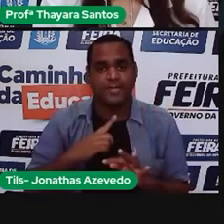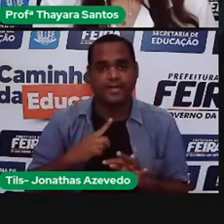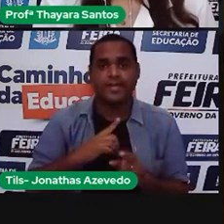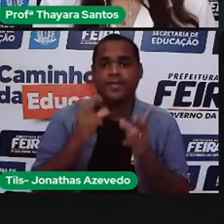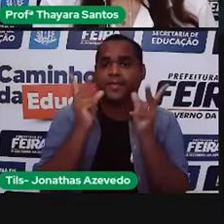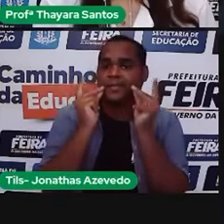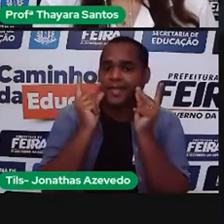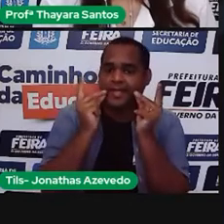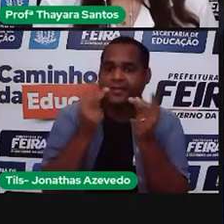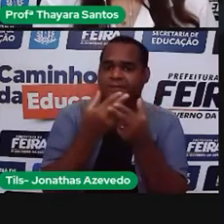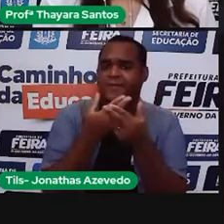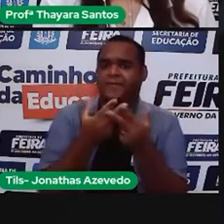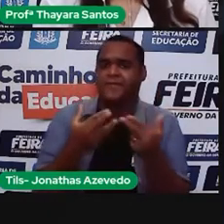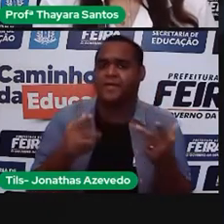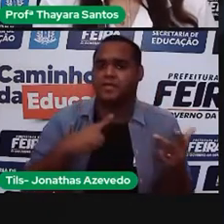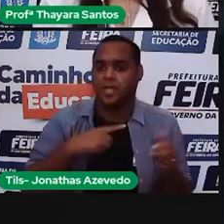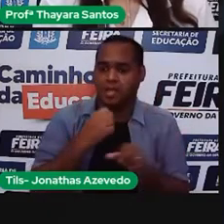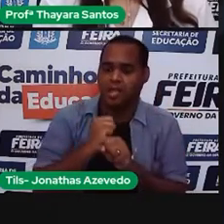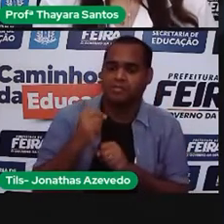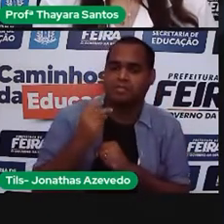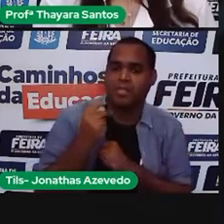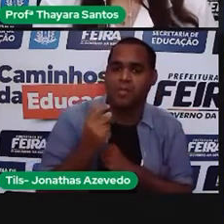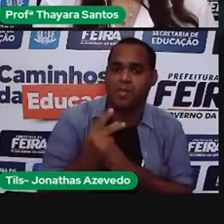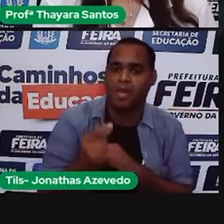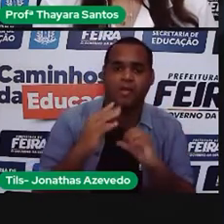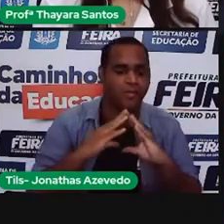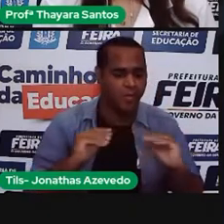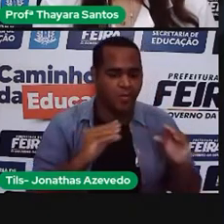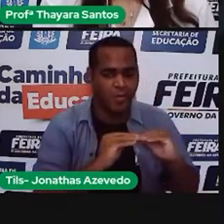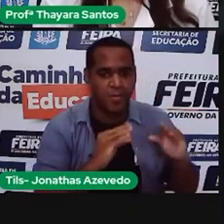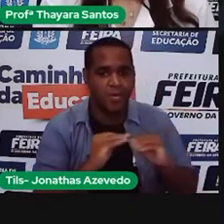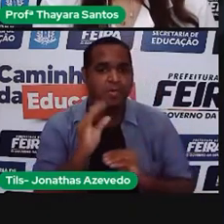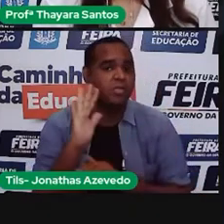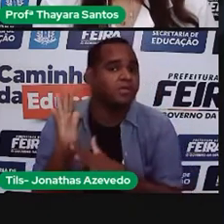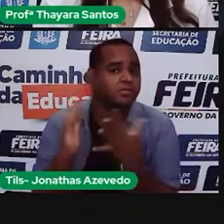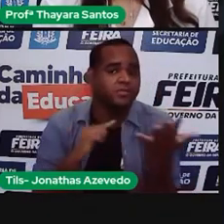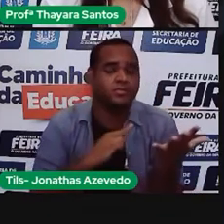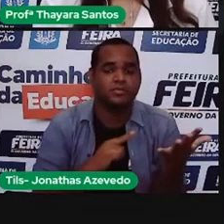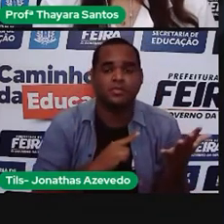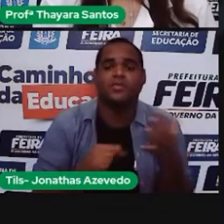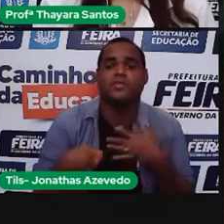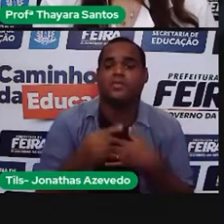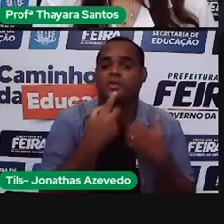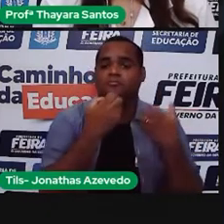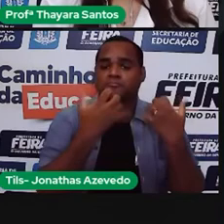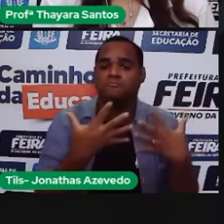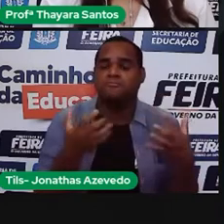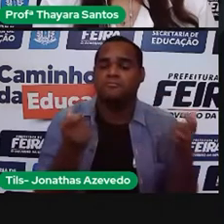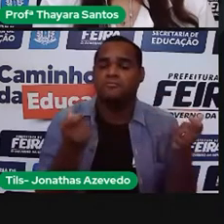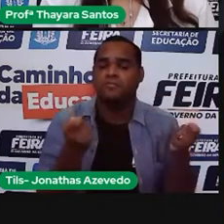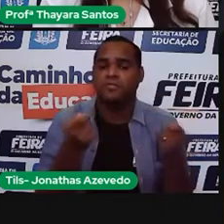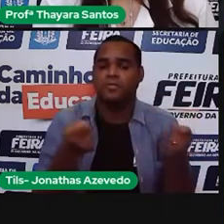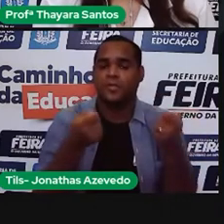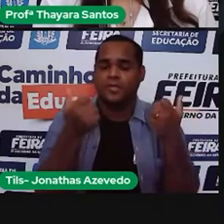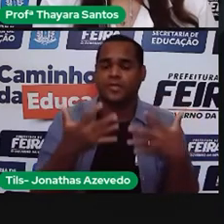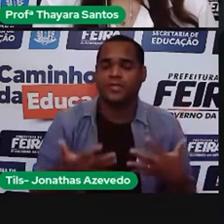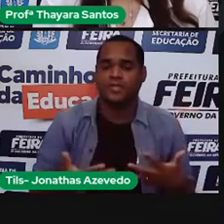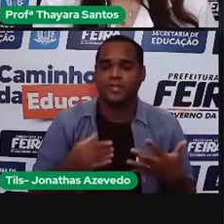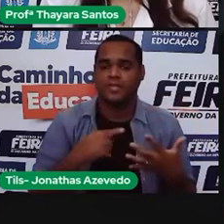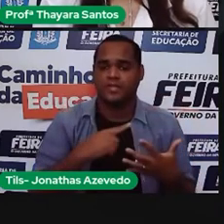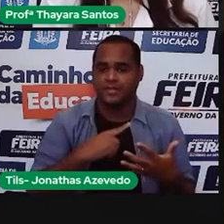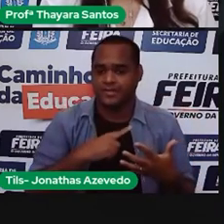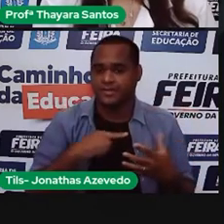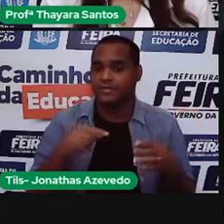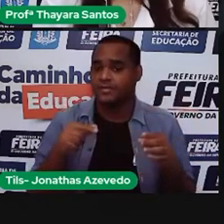ano, que demoram centenas de anos para se decompor na natureza. Essa pode ser uma grande arma para